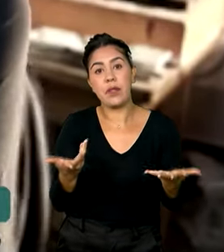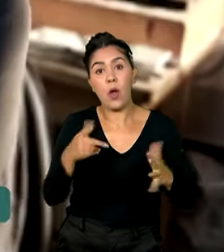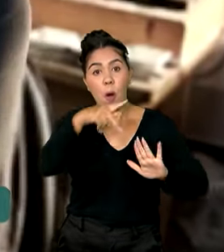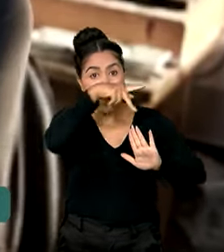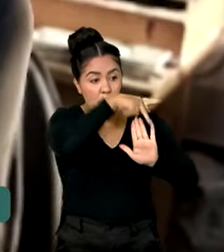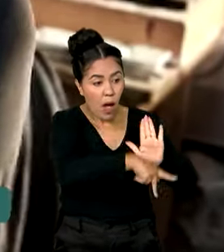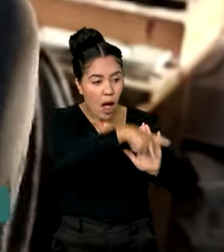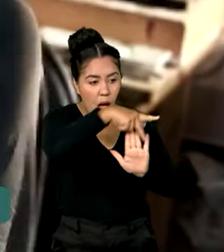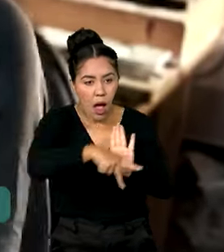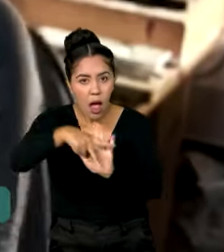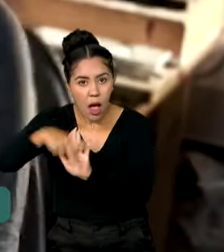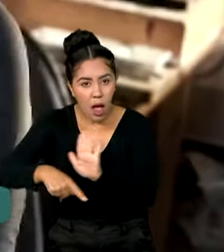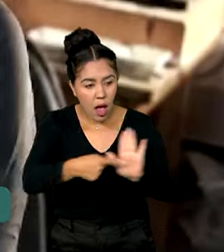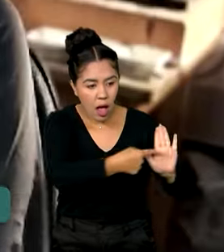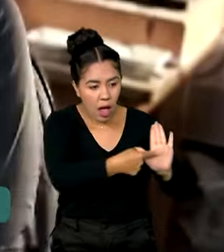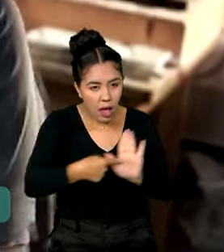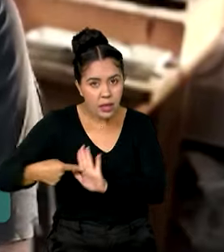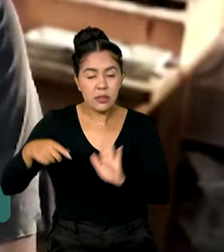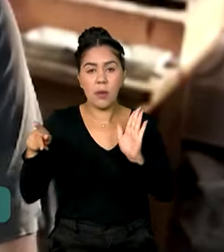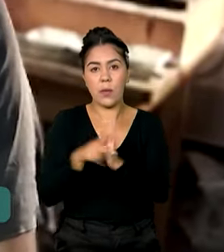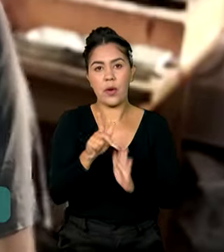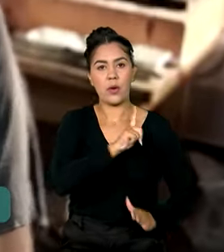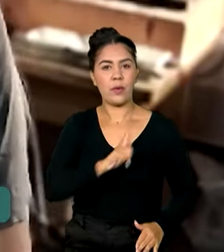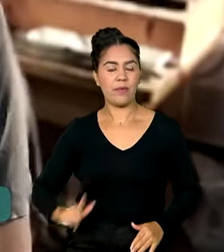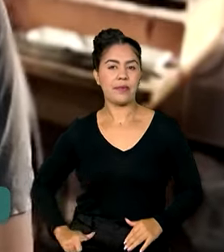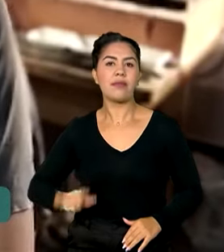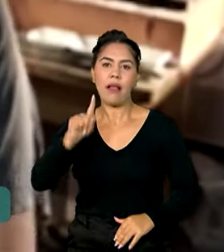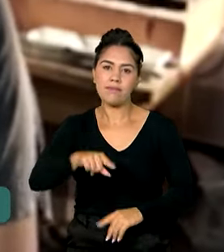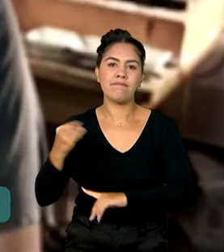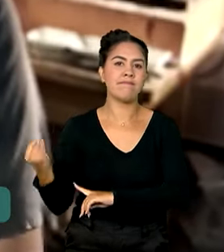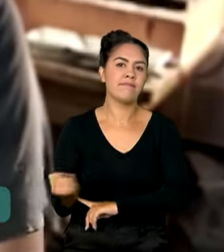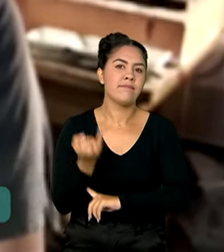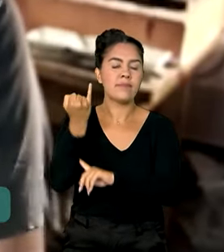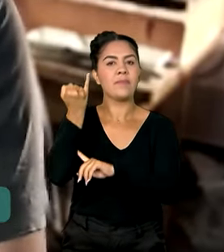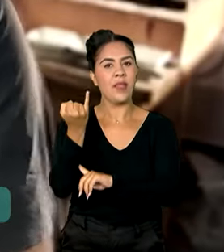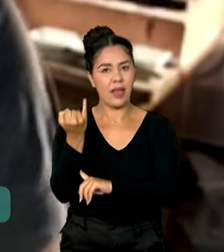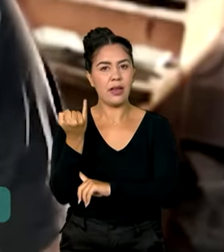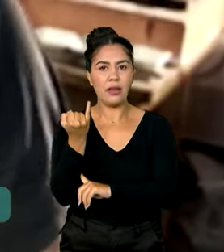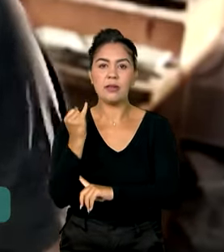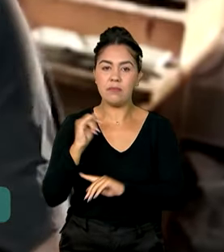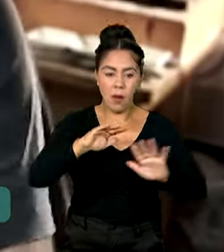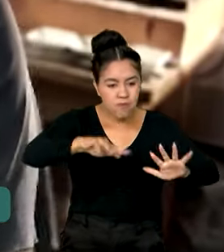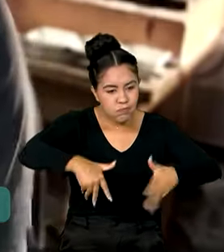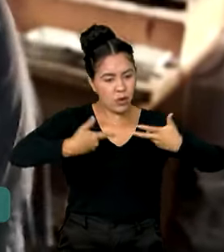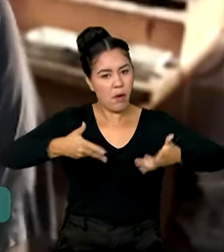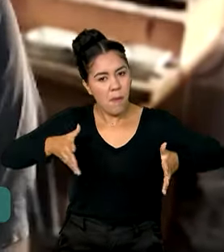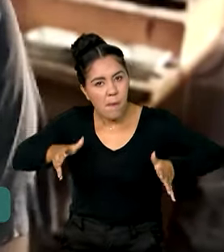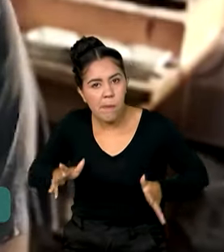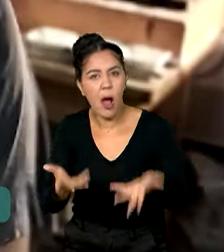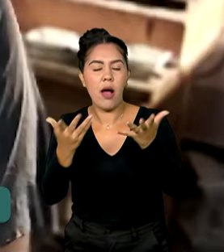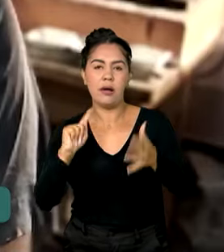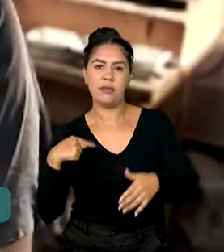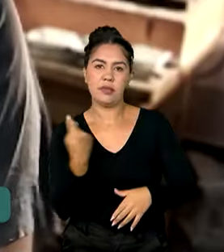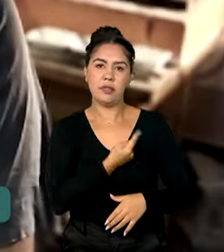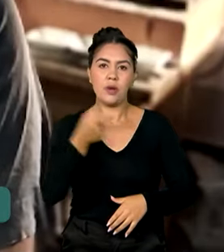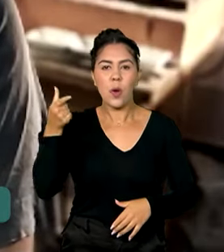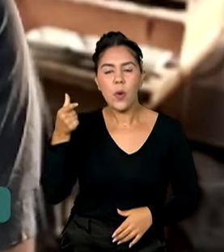projetos de governo, eles são essenciais para que a gente possa dar um passo